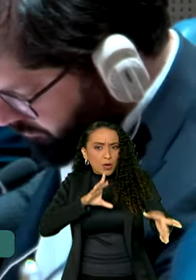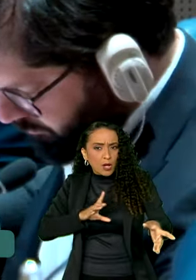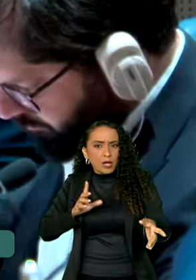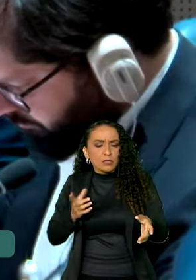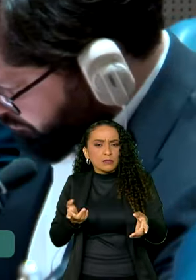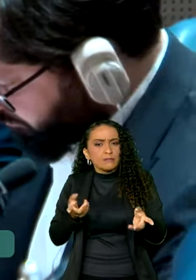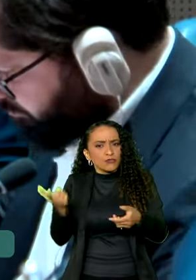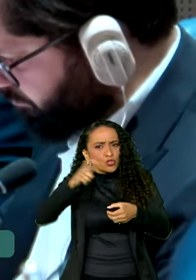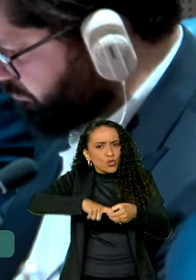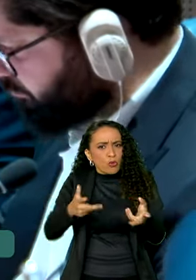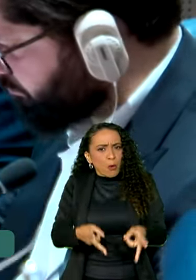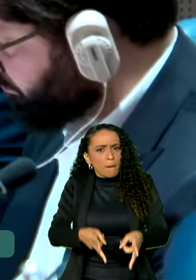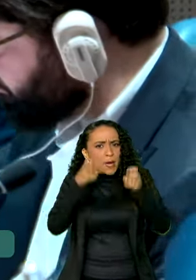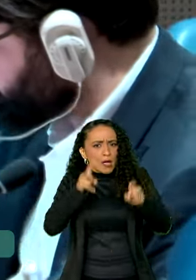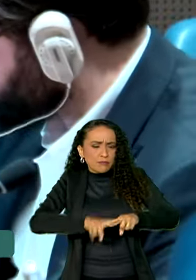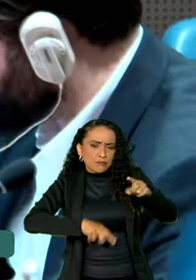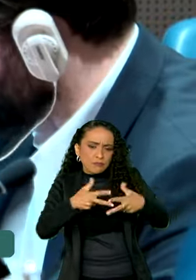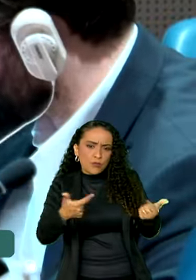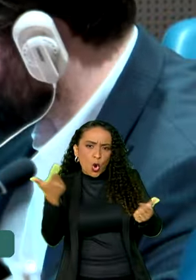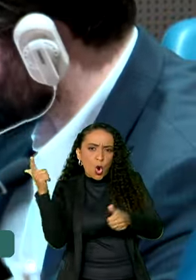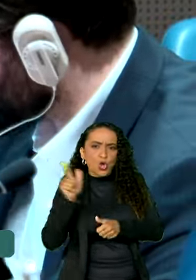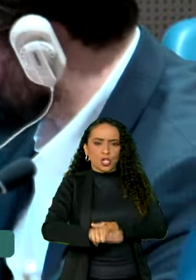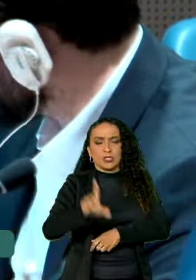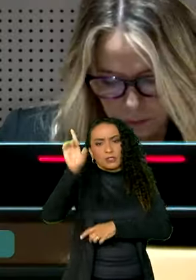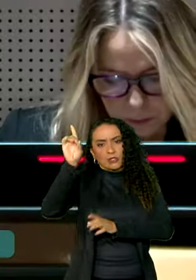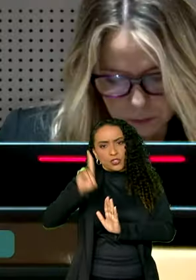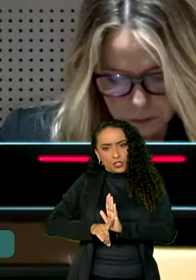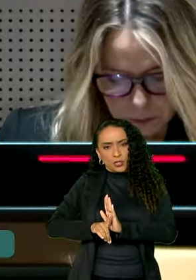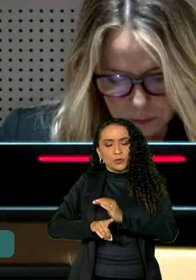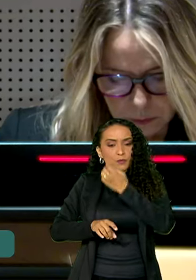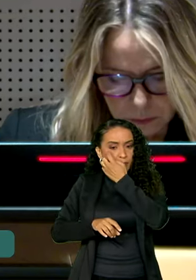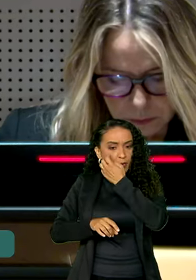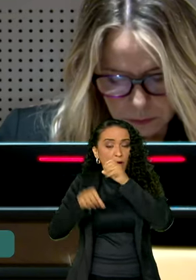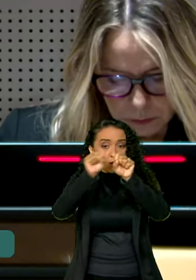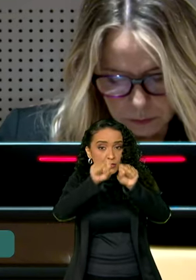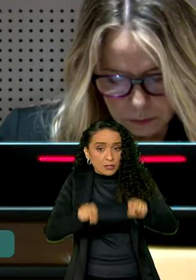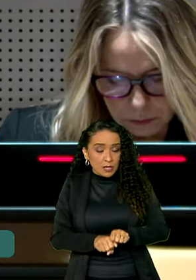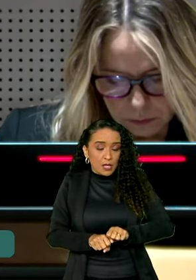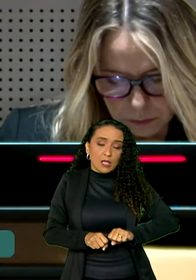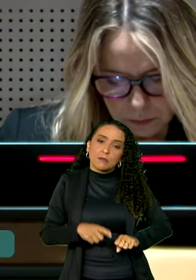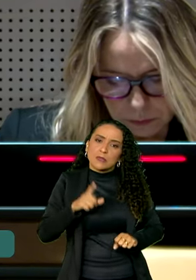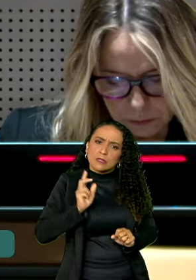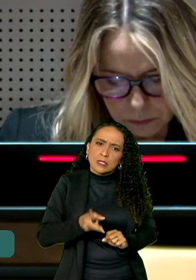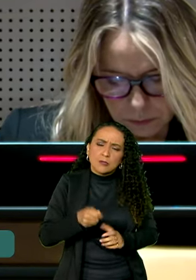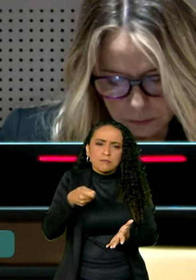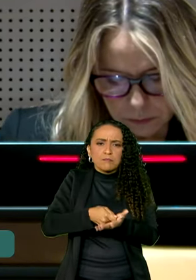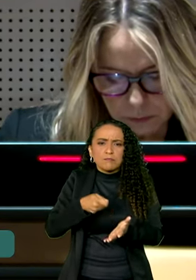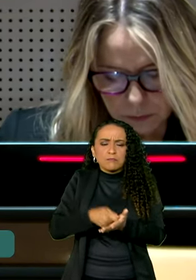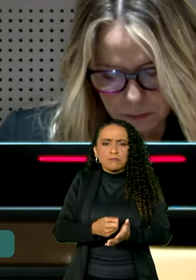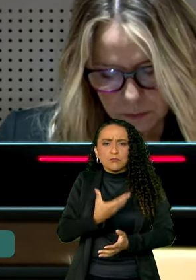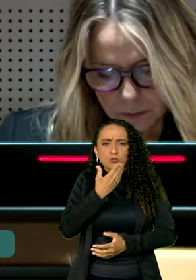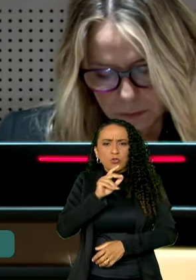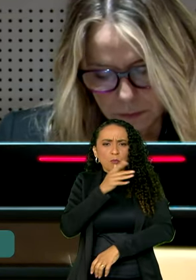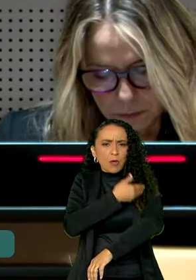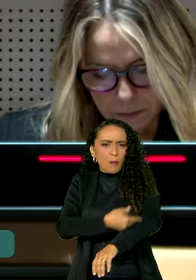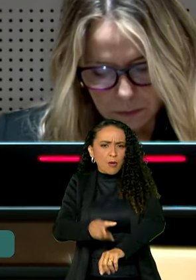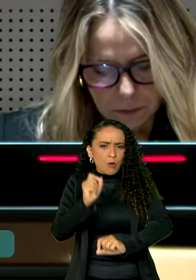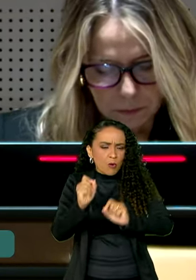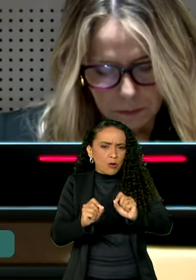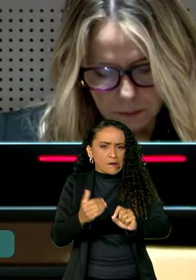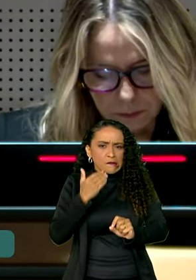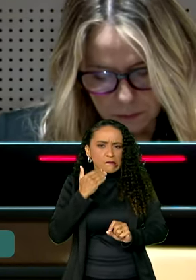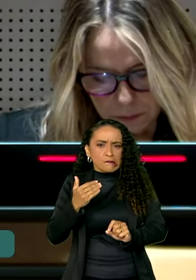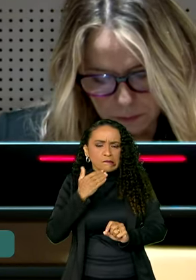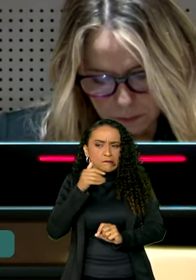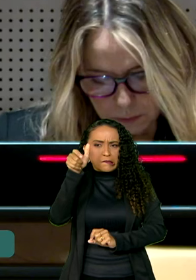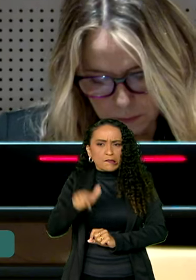percebidos como um instrumento de conquista de direitos. Um sistema que privilegia os homens brancos e falha com